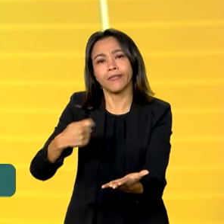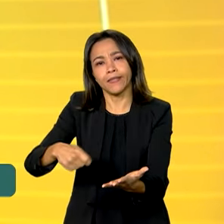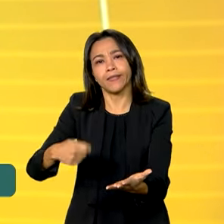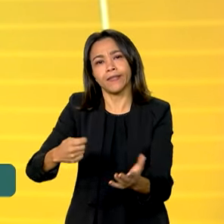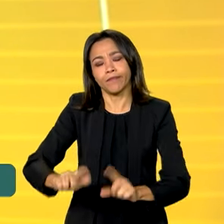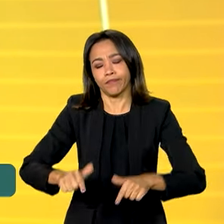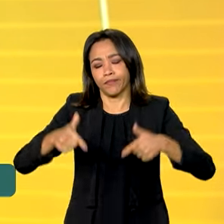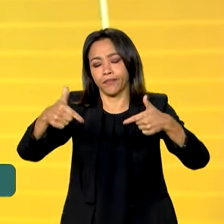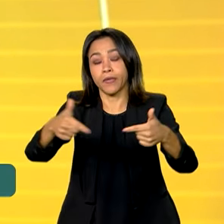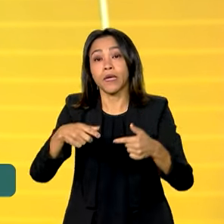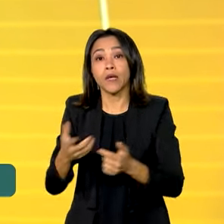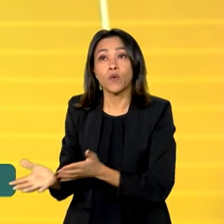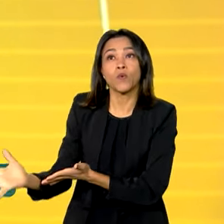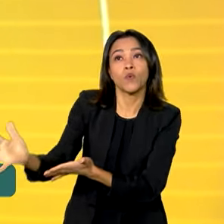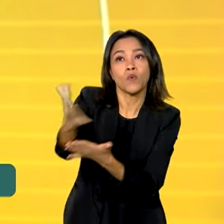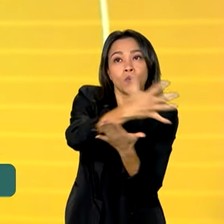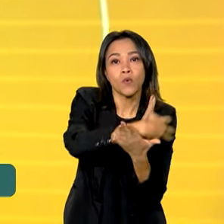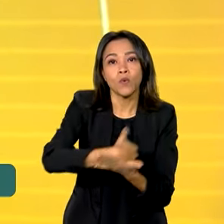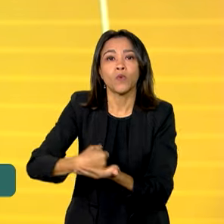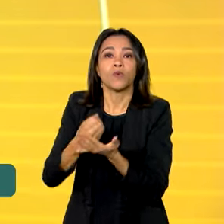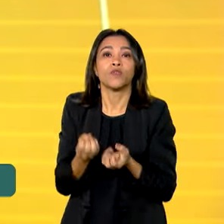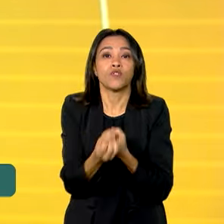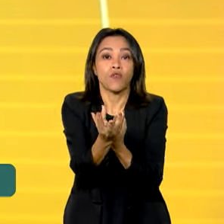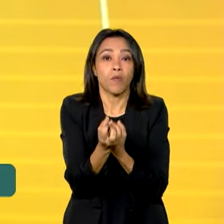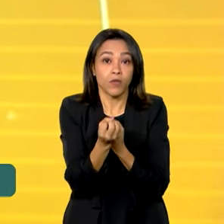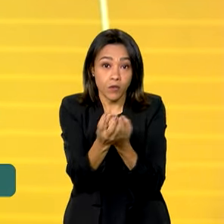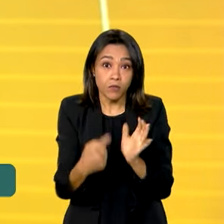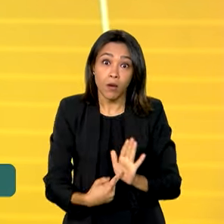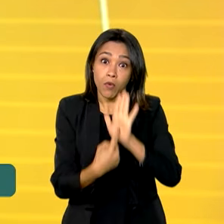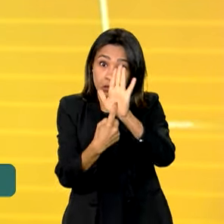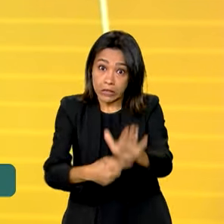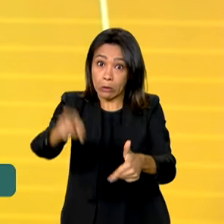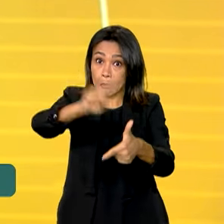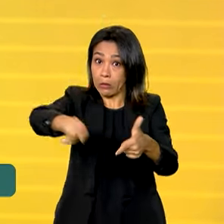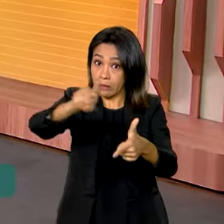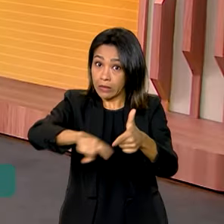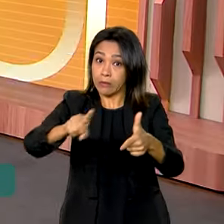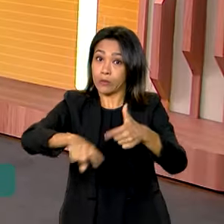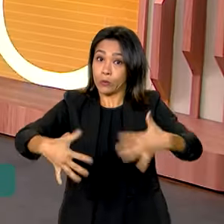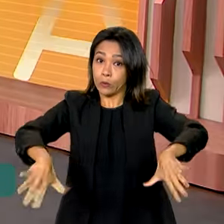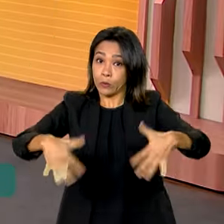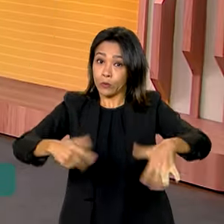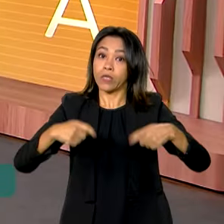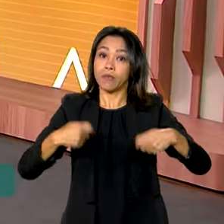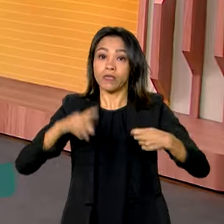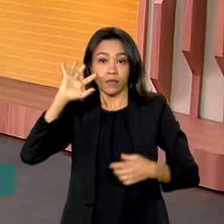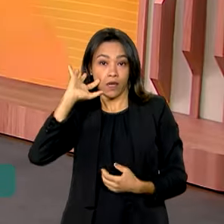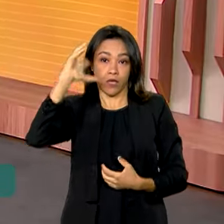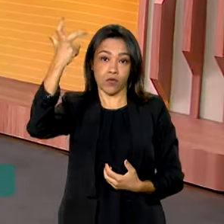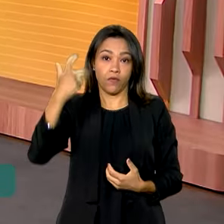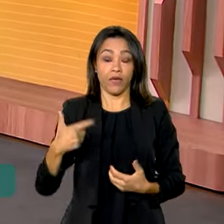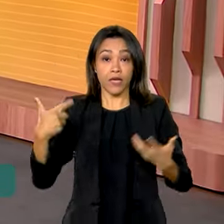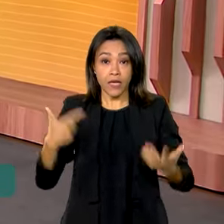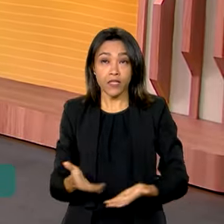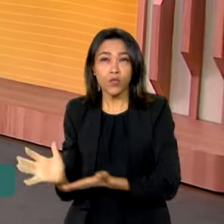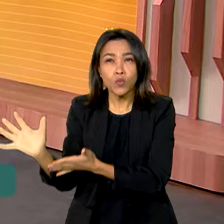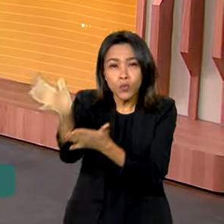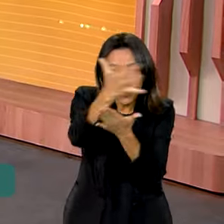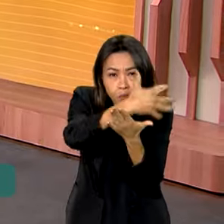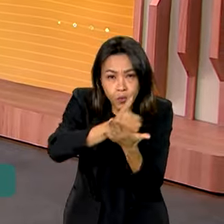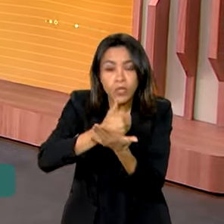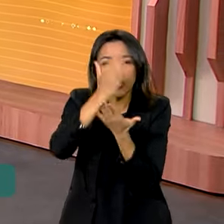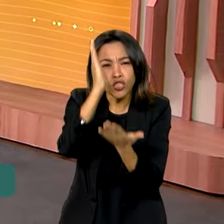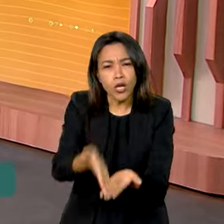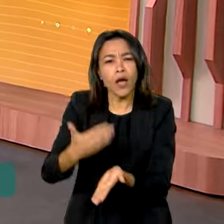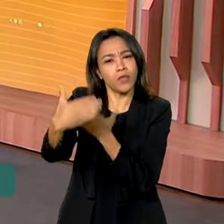coleta de dados que mostrem aí a real dimensão do problema a ser enfrentado. E esse trabalho de reunir informações já